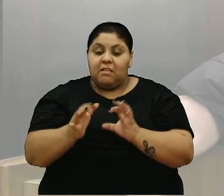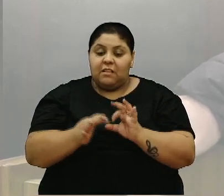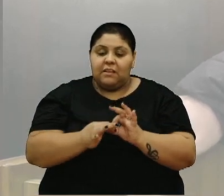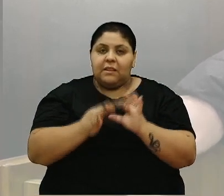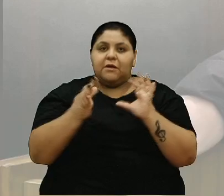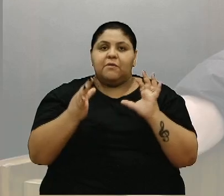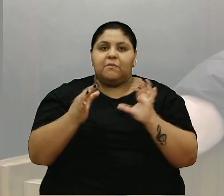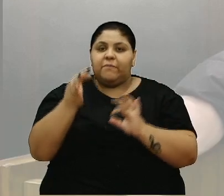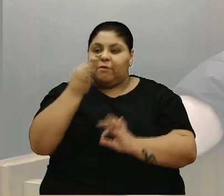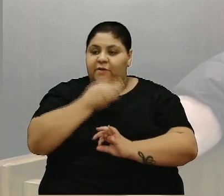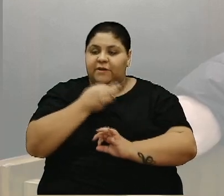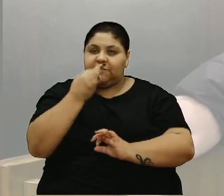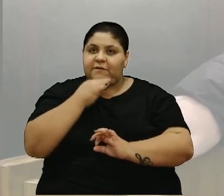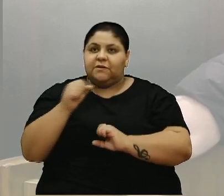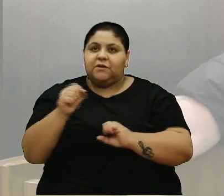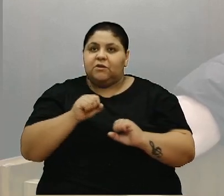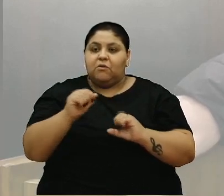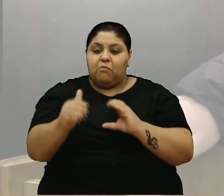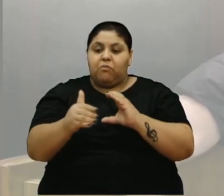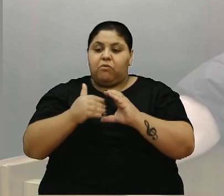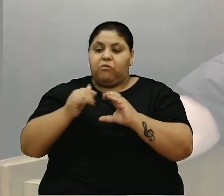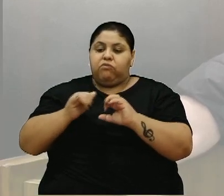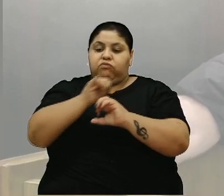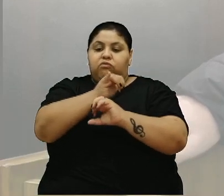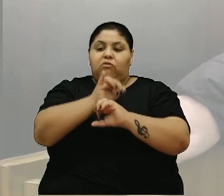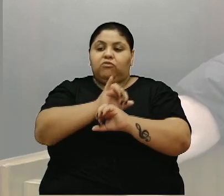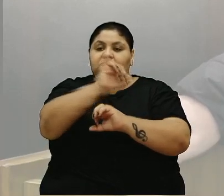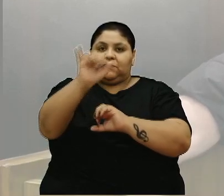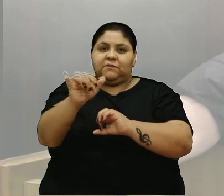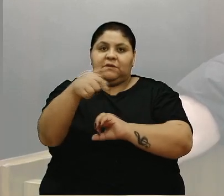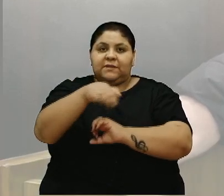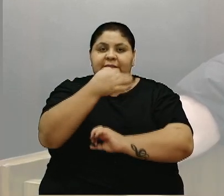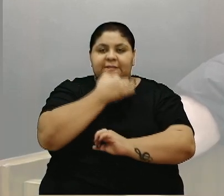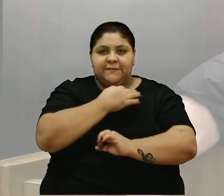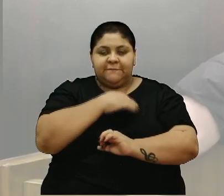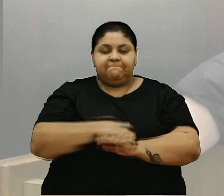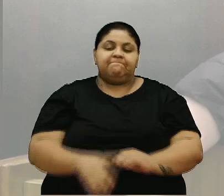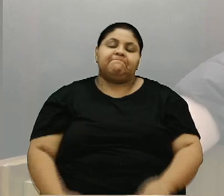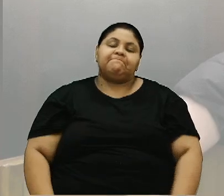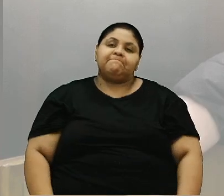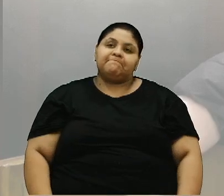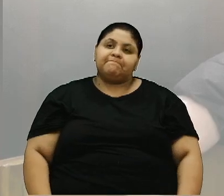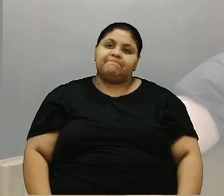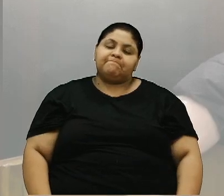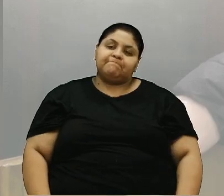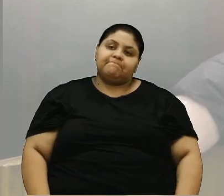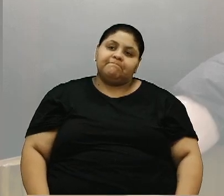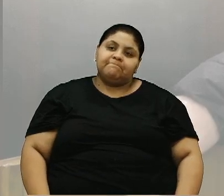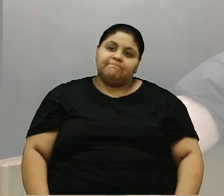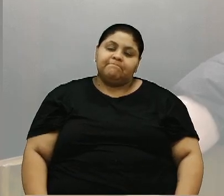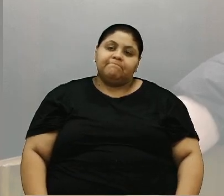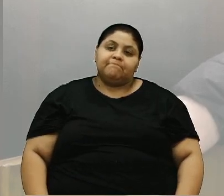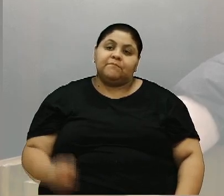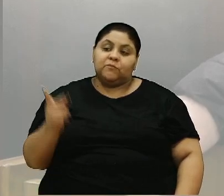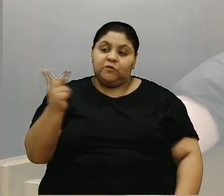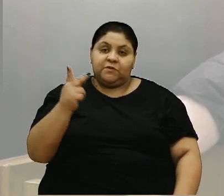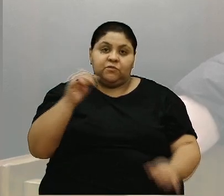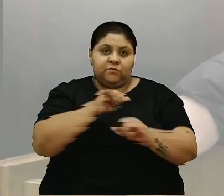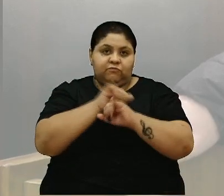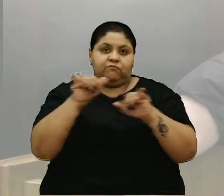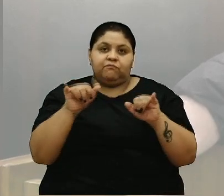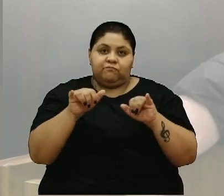para que Caxias do Sul possa receber voos internacionais aqui na cidade. Com essas duas notícias,